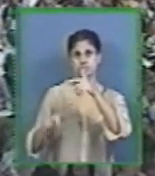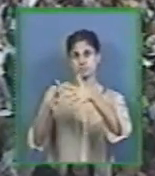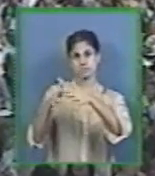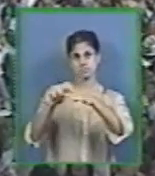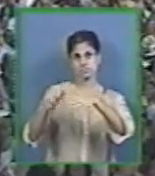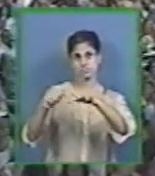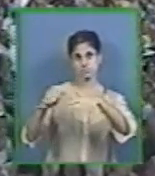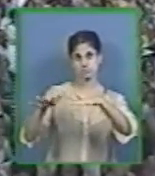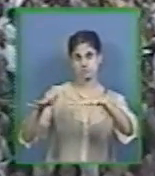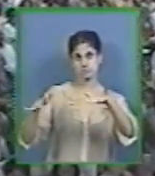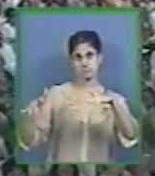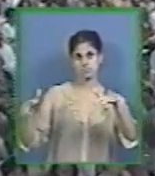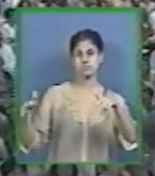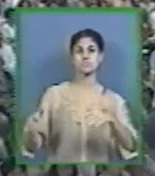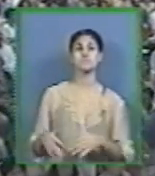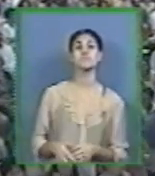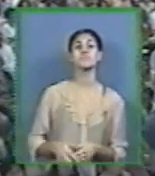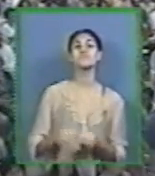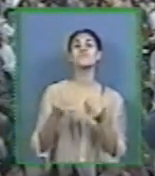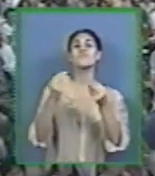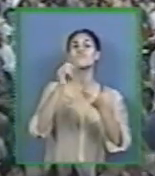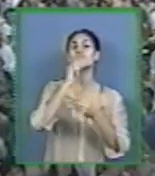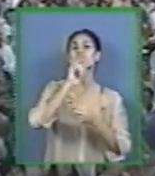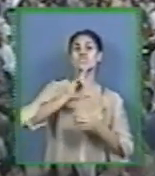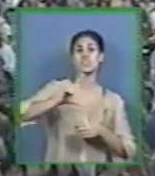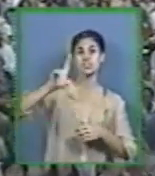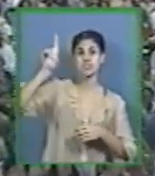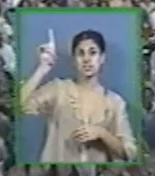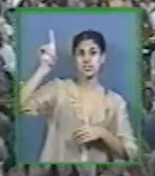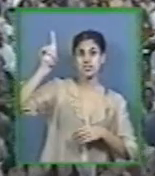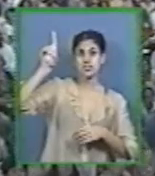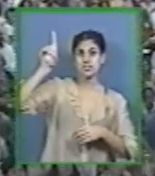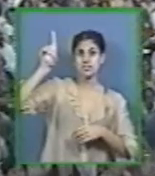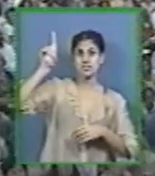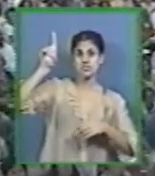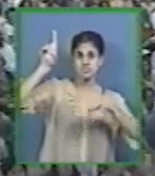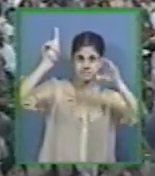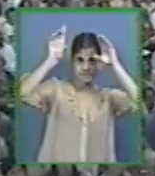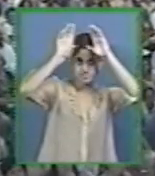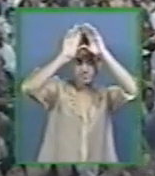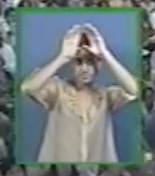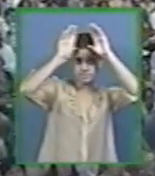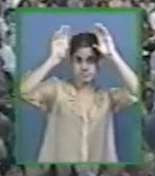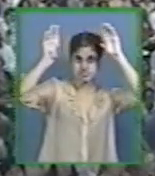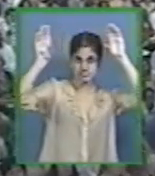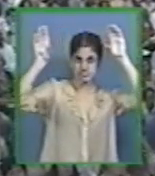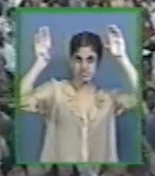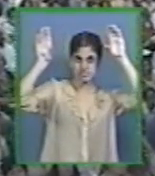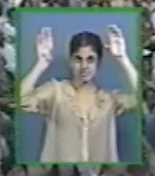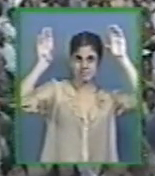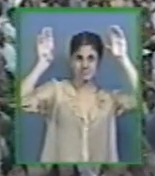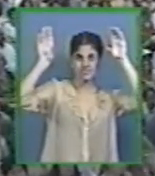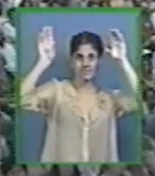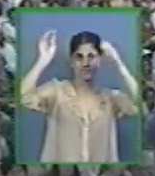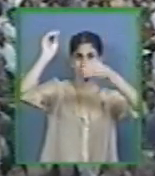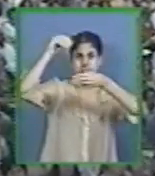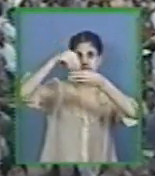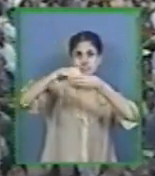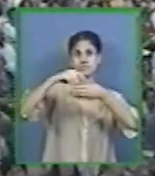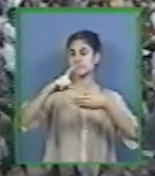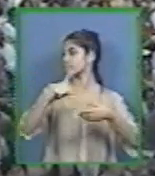No mundo de Deus No Existem seres Chamados aqui de peixes do mar